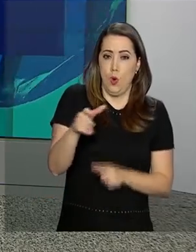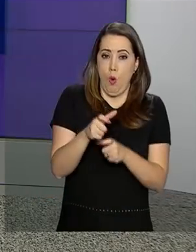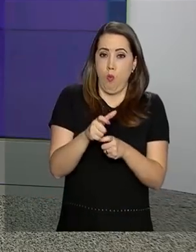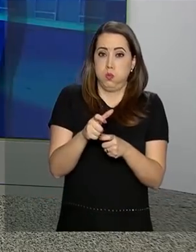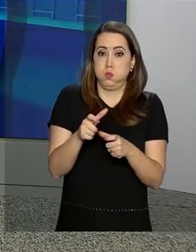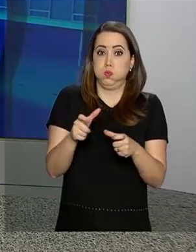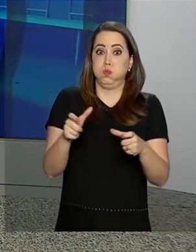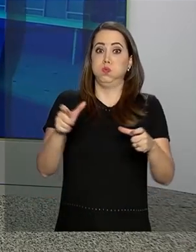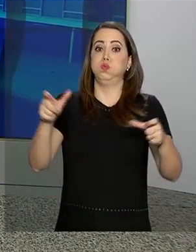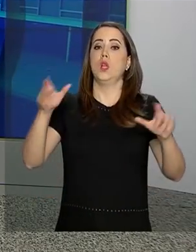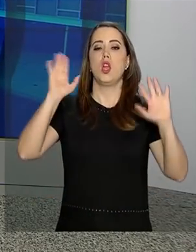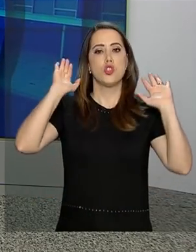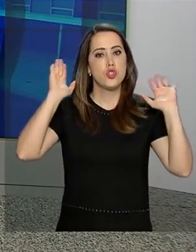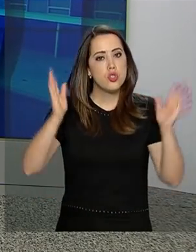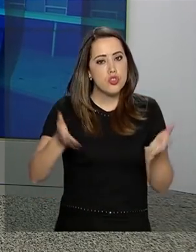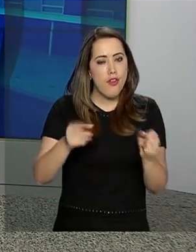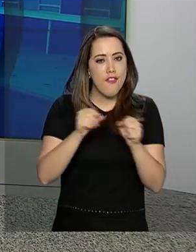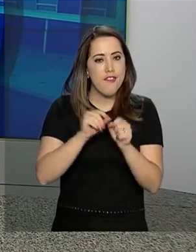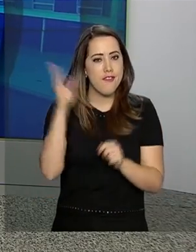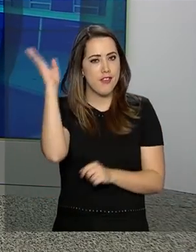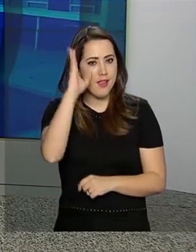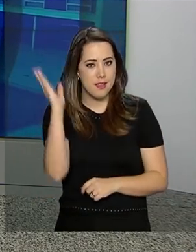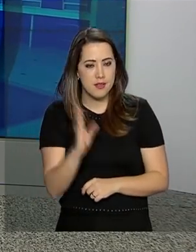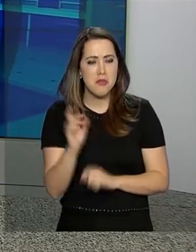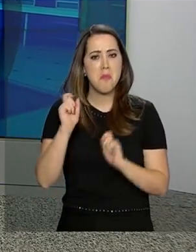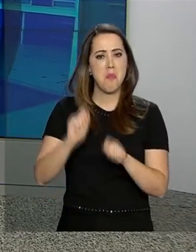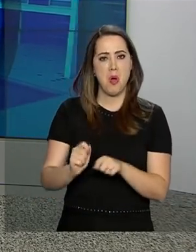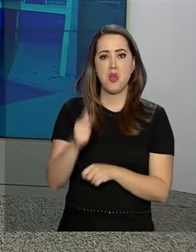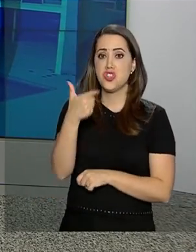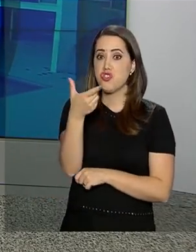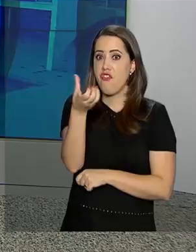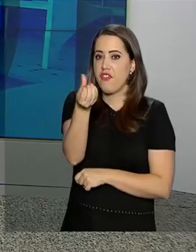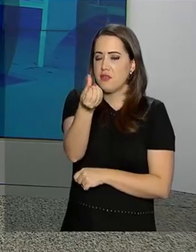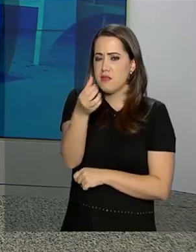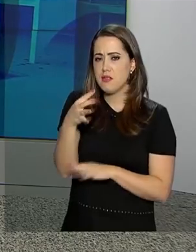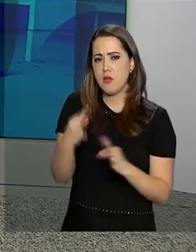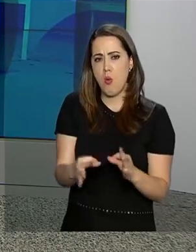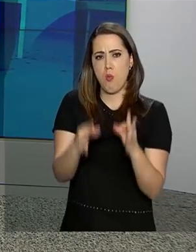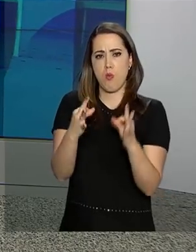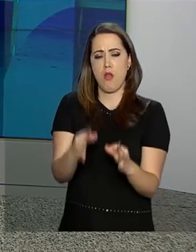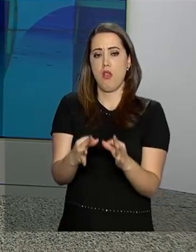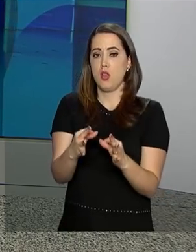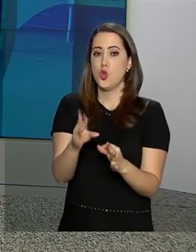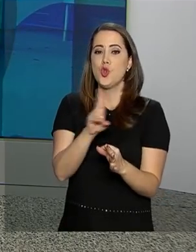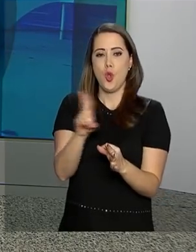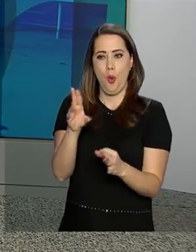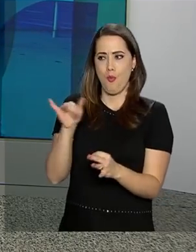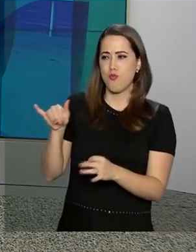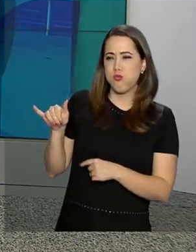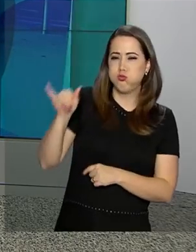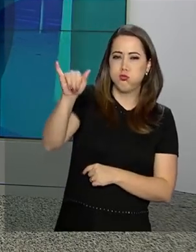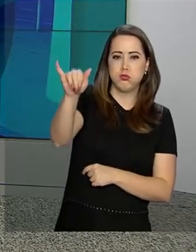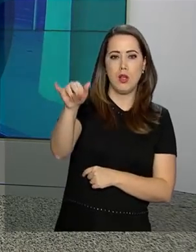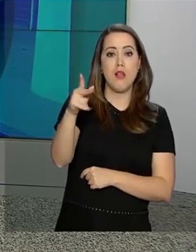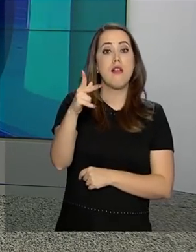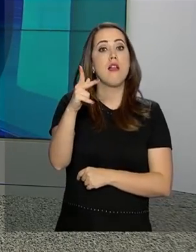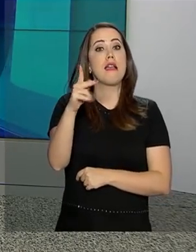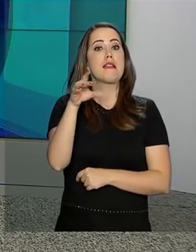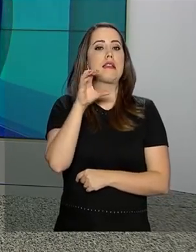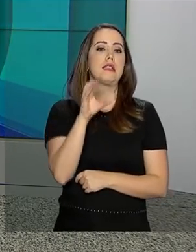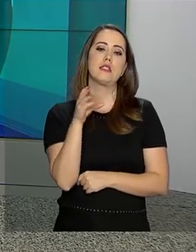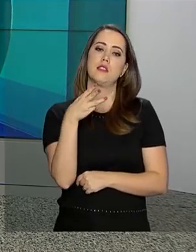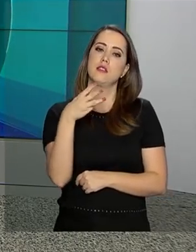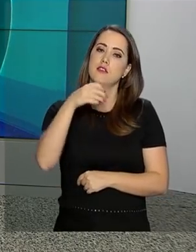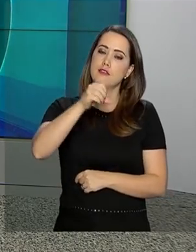produzida no Brasil, Com capacidade para carregar 26 toneladas, o KC-390 se prepara para